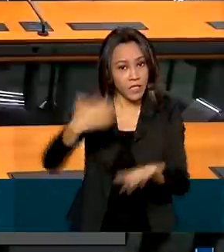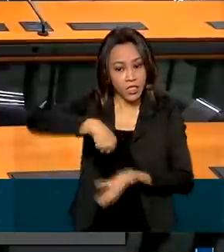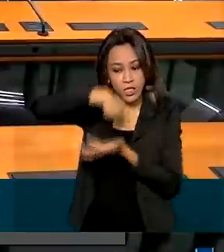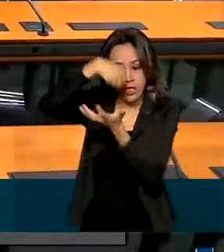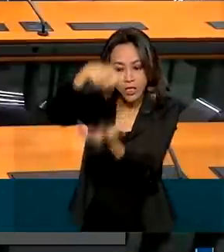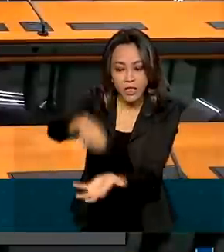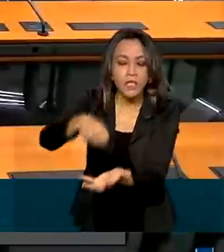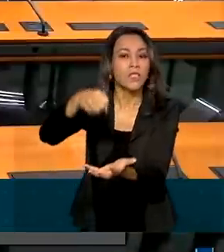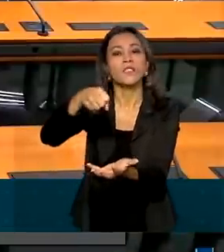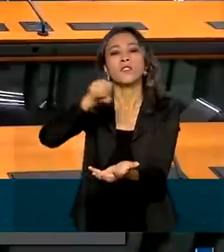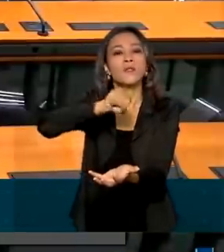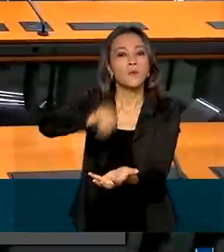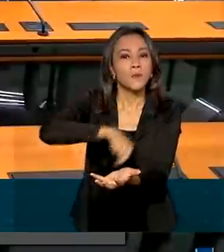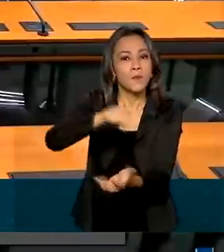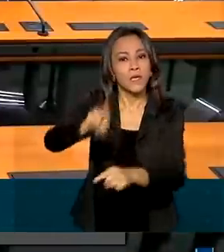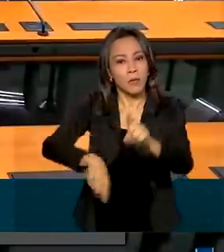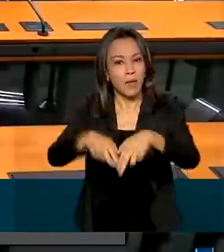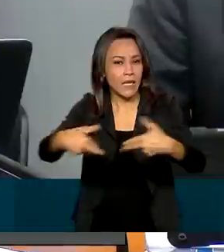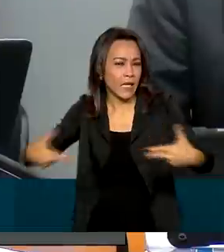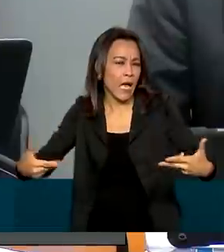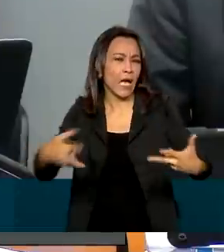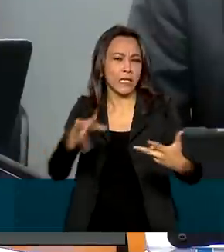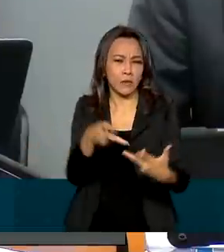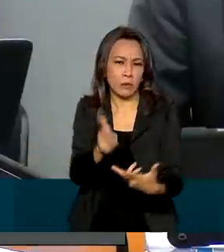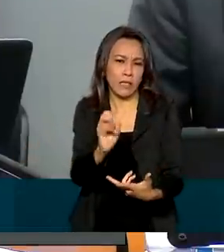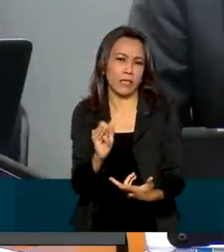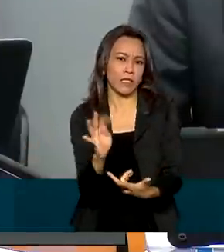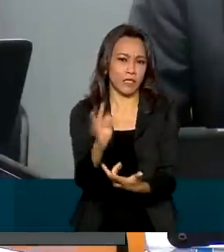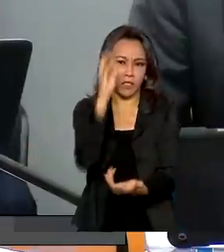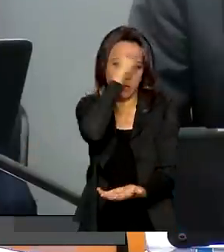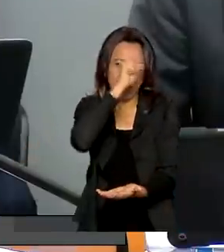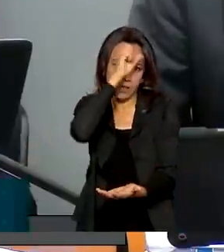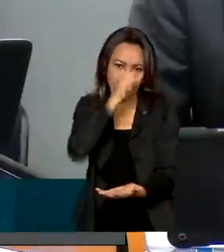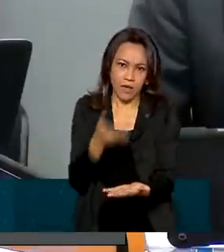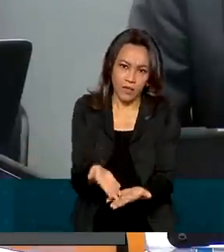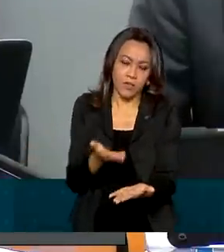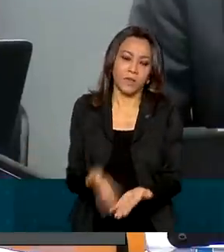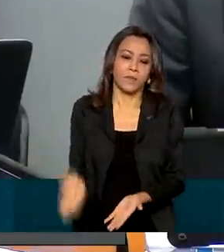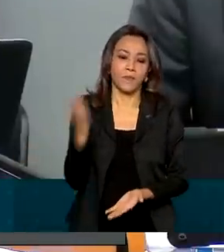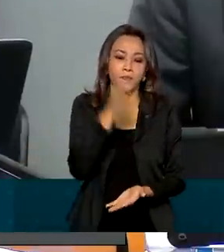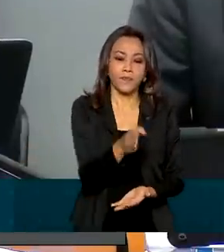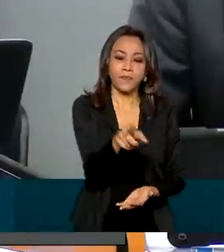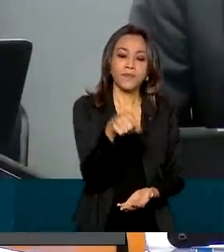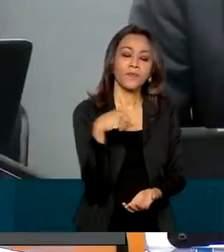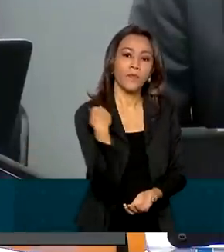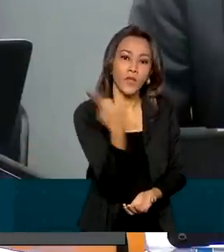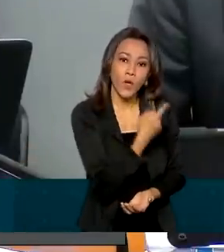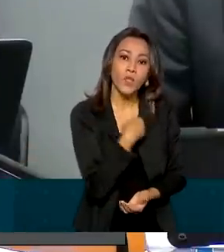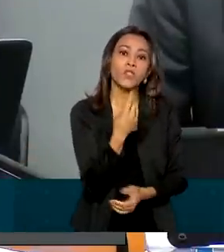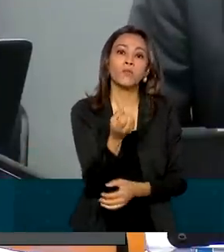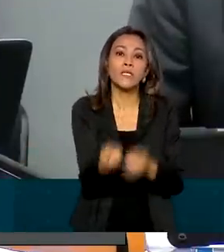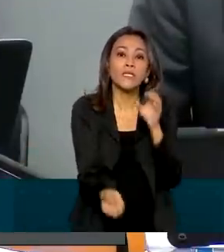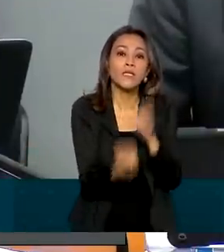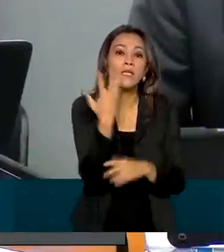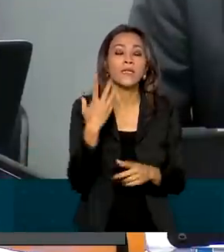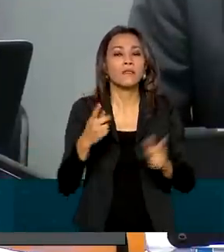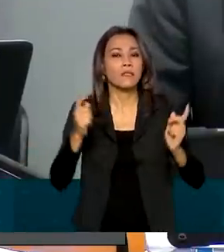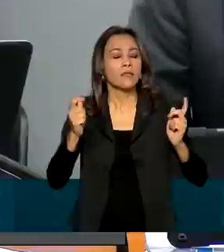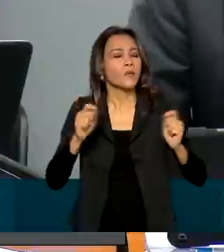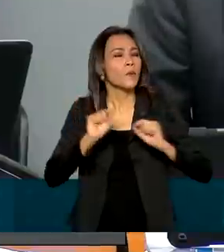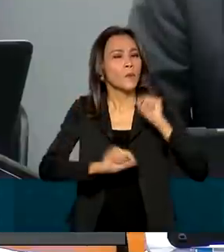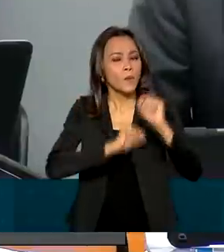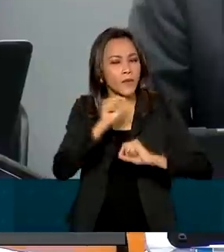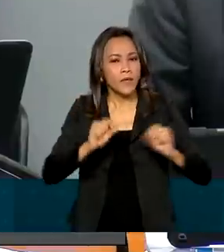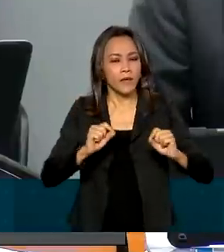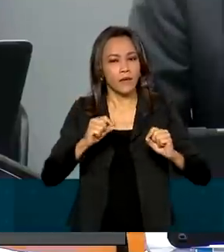com material online de aprendizagem. Estamos criando condições para uma nova realidade, um misto